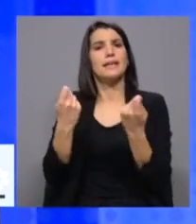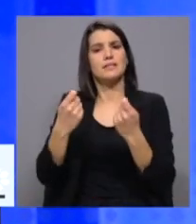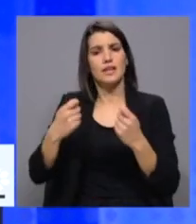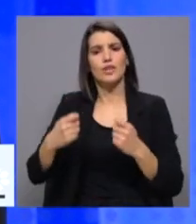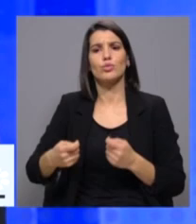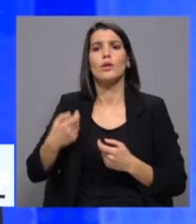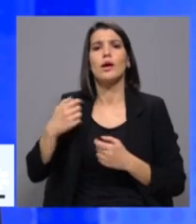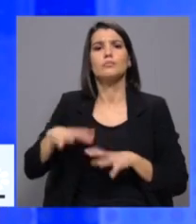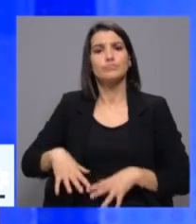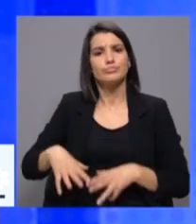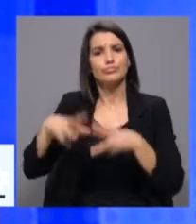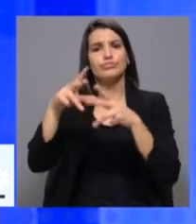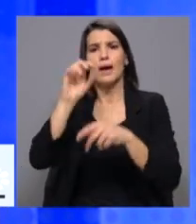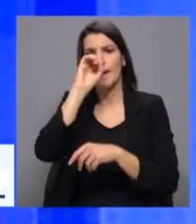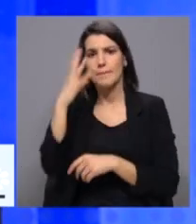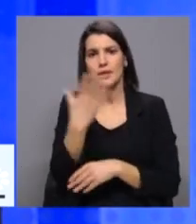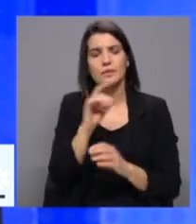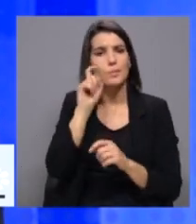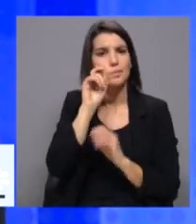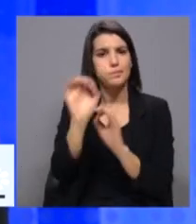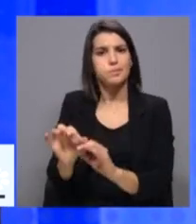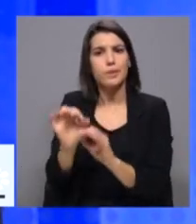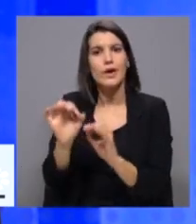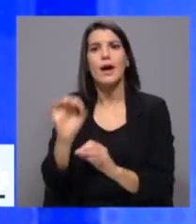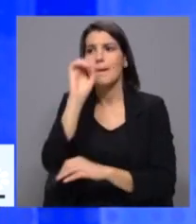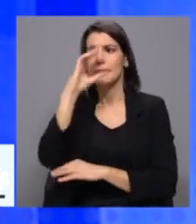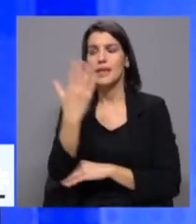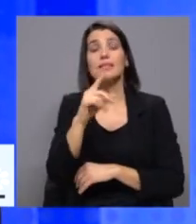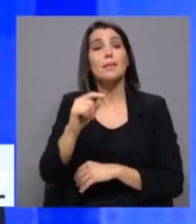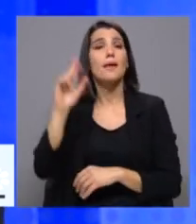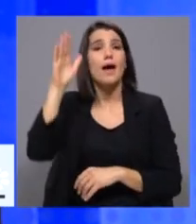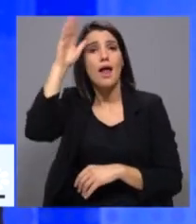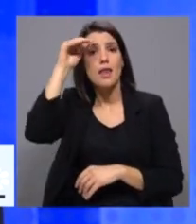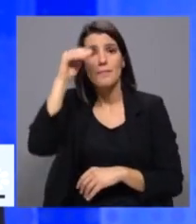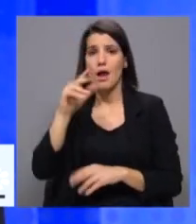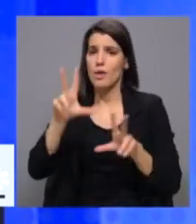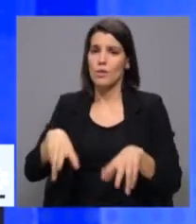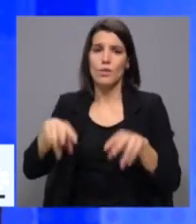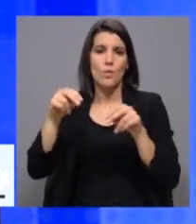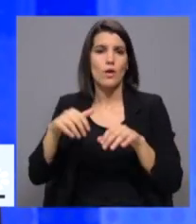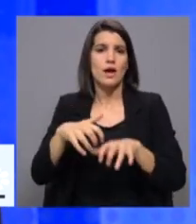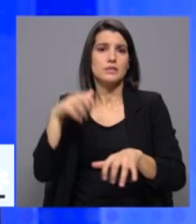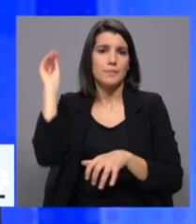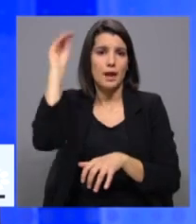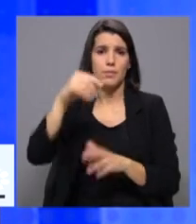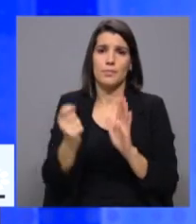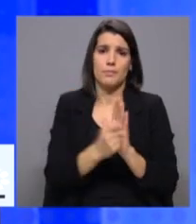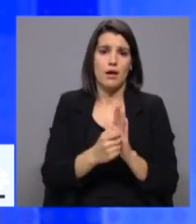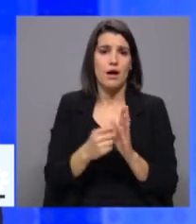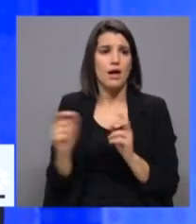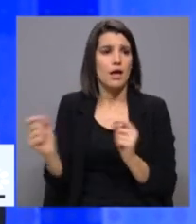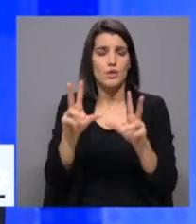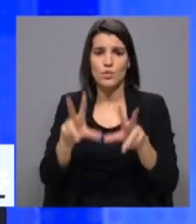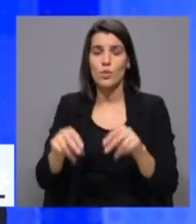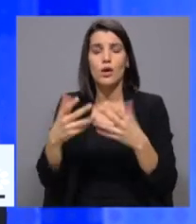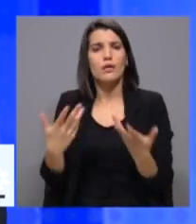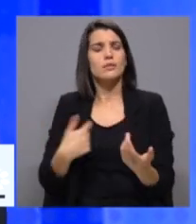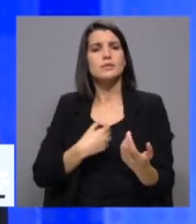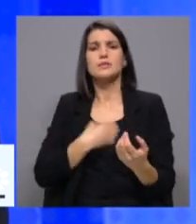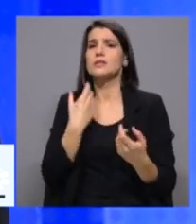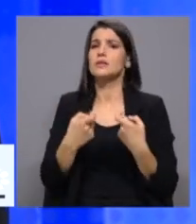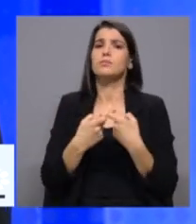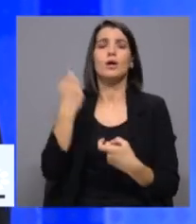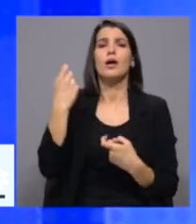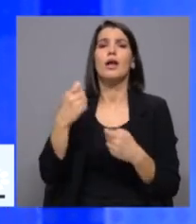ambientalista, que defende também a proteção animal, algo que era uma agenda que não era colocada na Assembleia da República, não se identifica na dicotomia esquerda